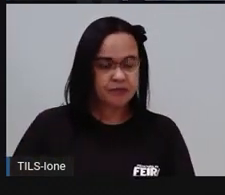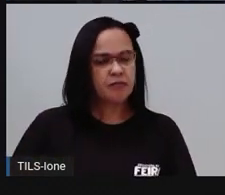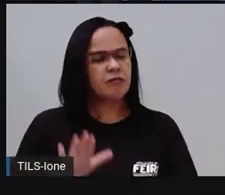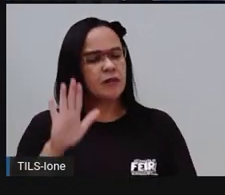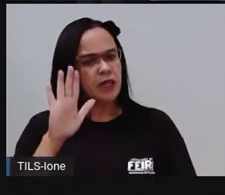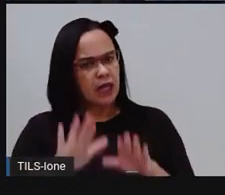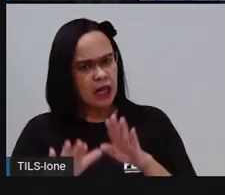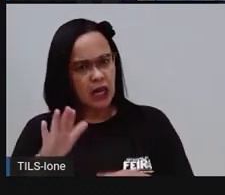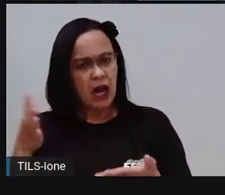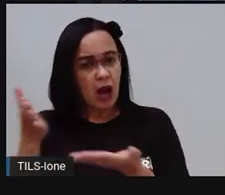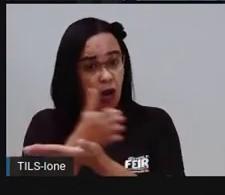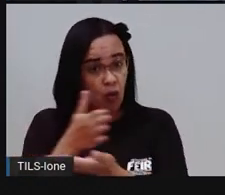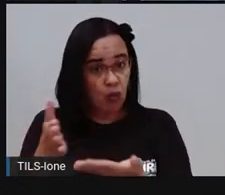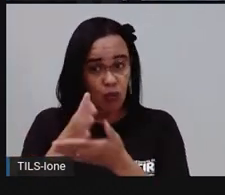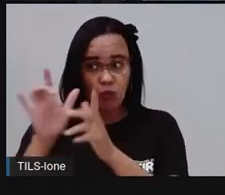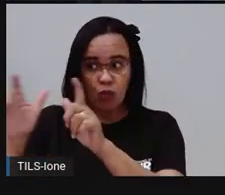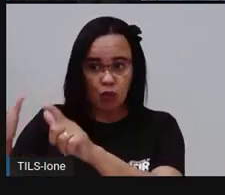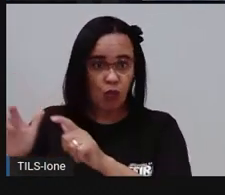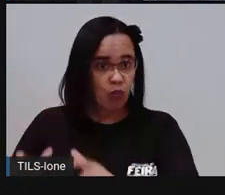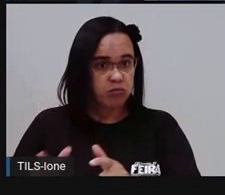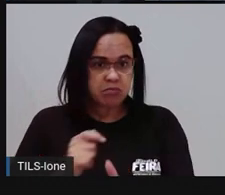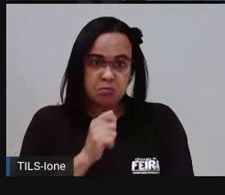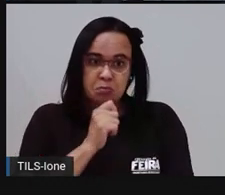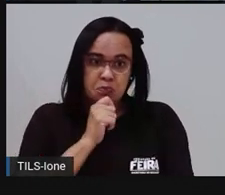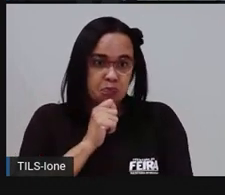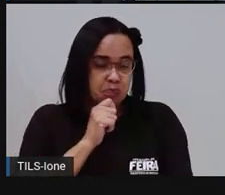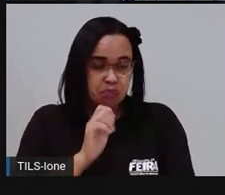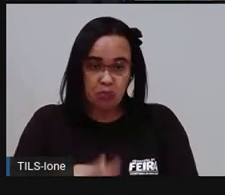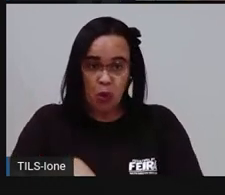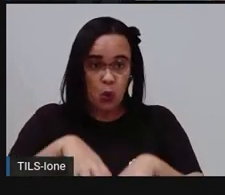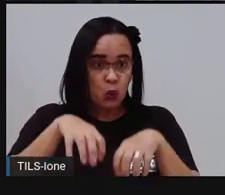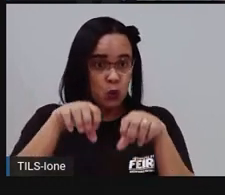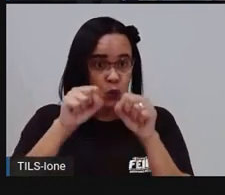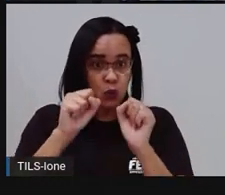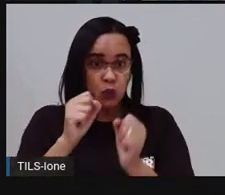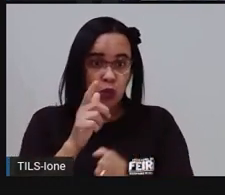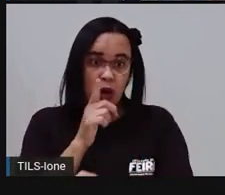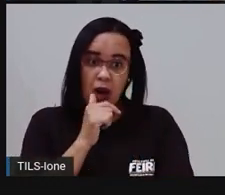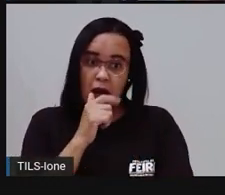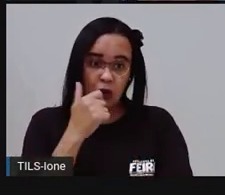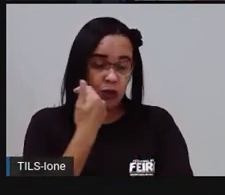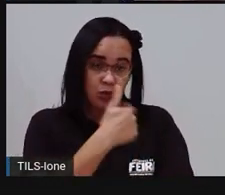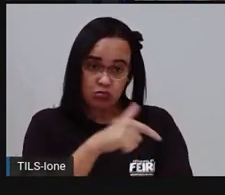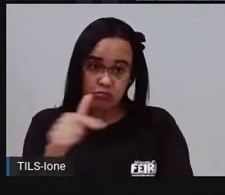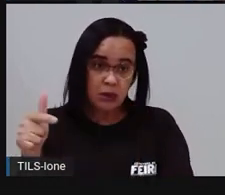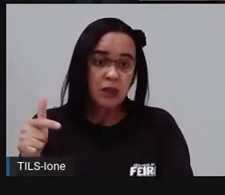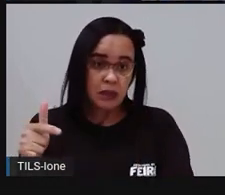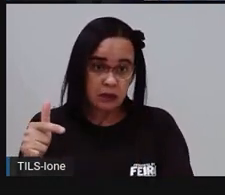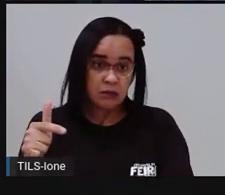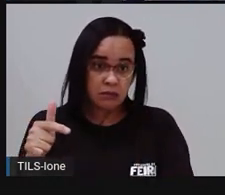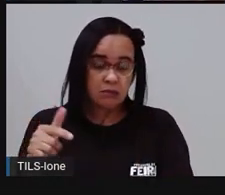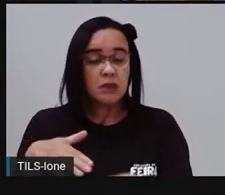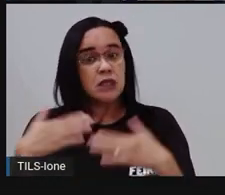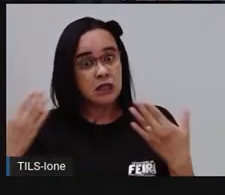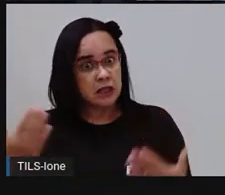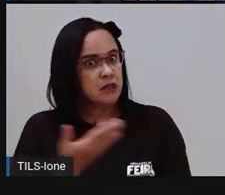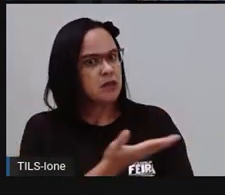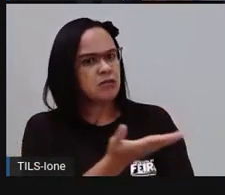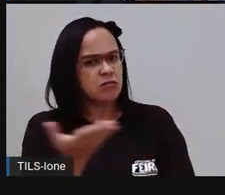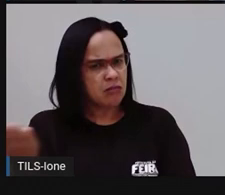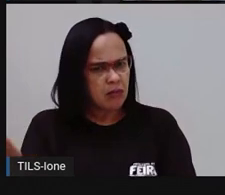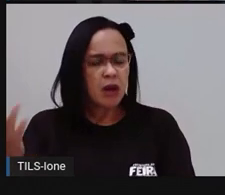de ter falta de água. Isso é bem complicado, né? E a gente precisa ter essa consciência de